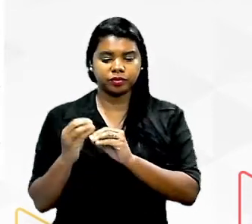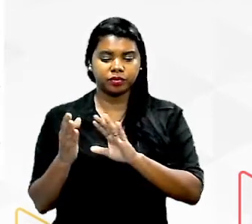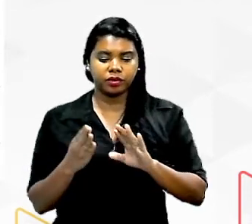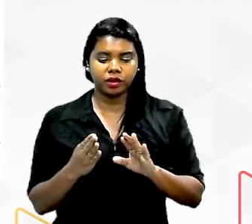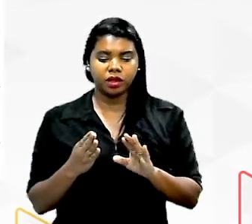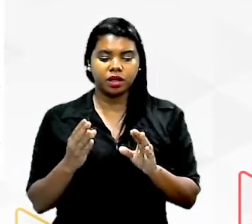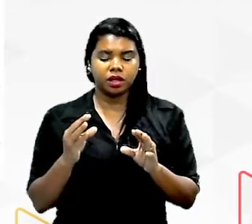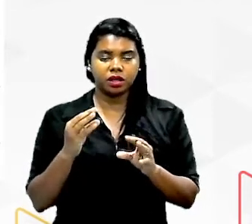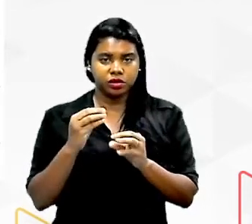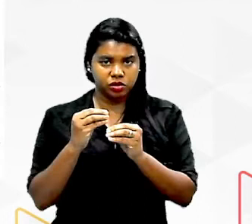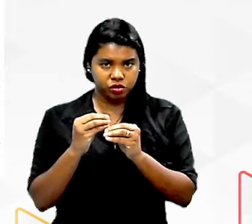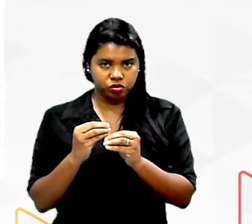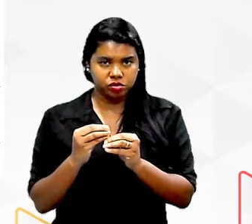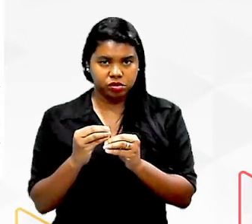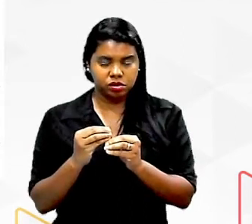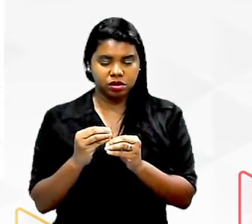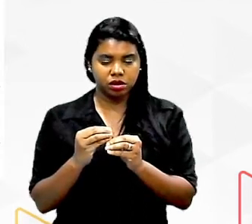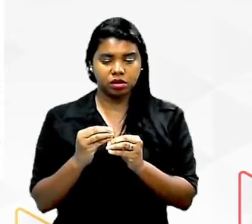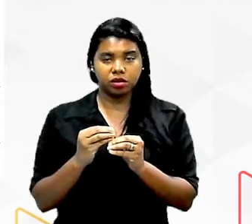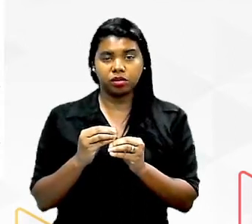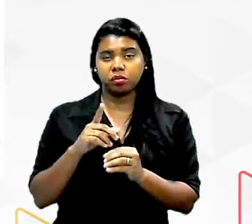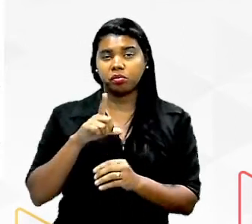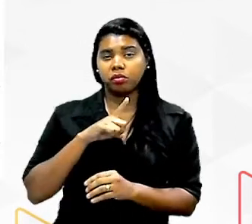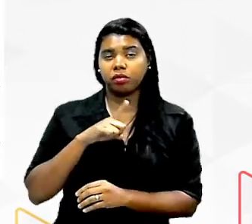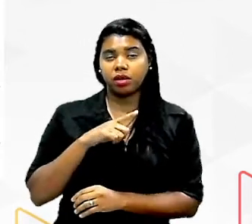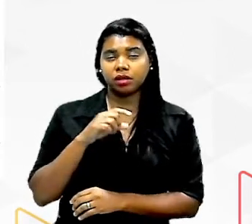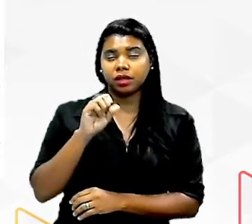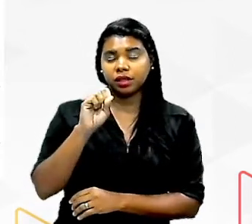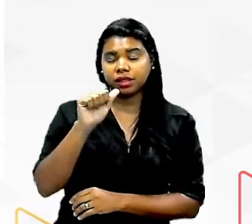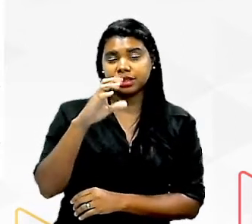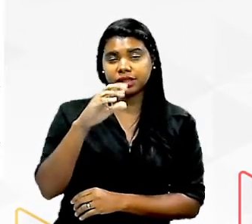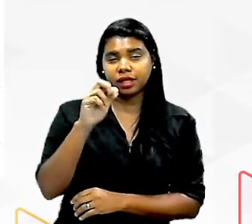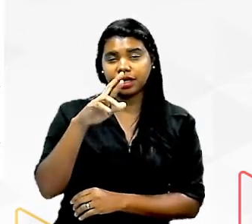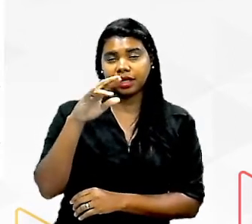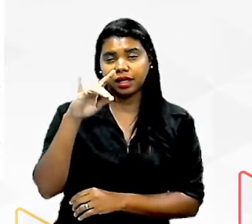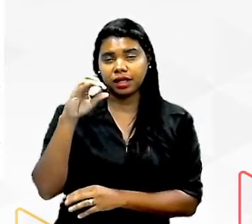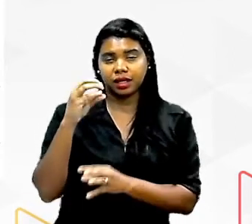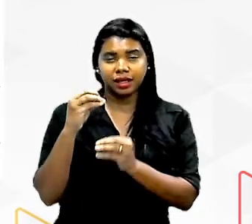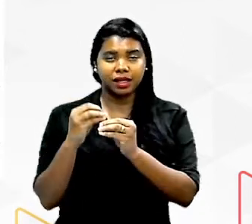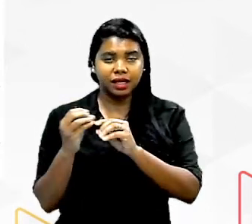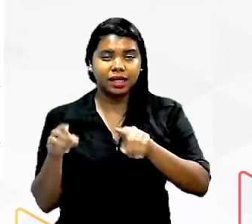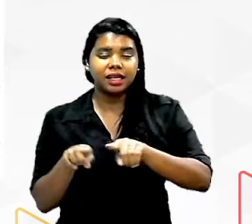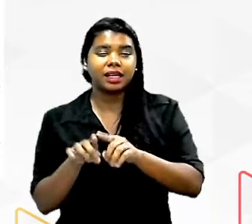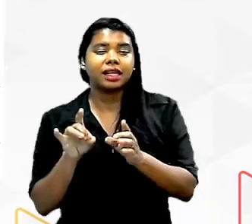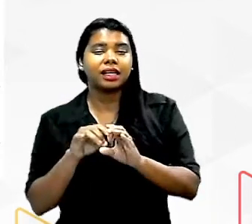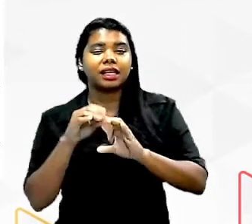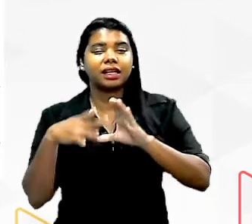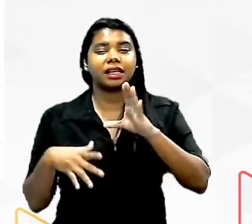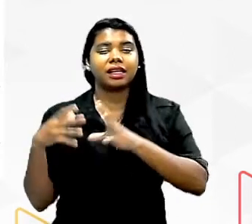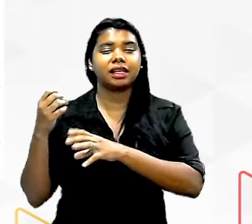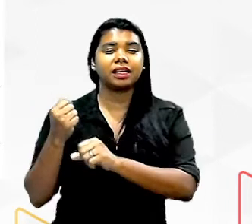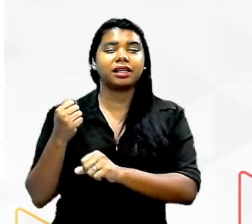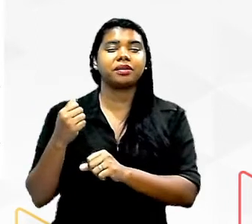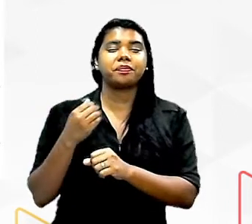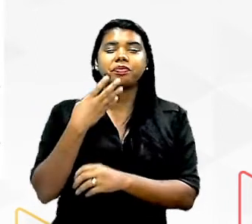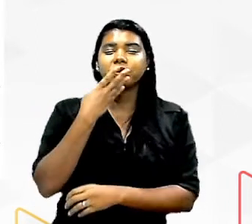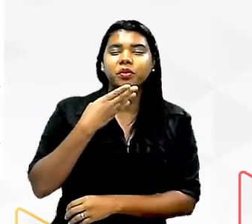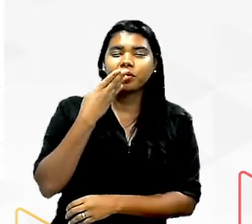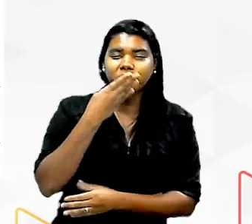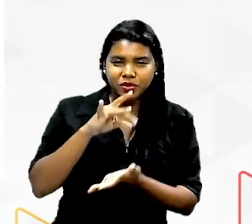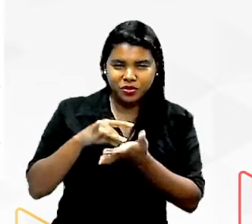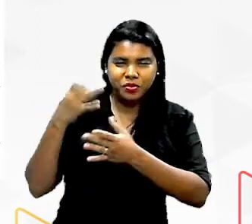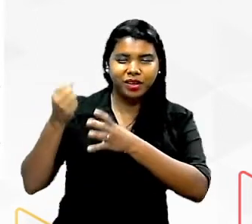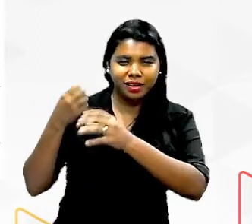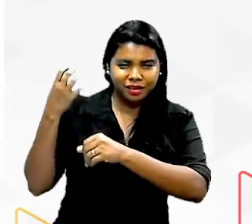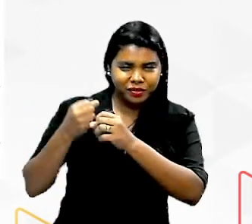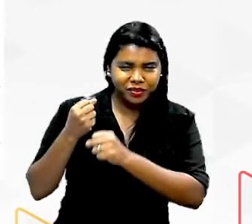ratos eu tenho a formação de um disacarídeo tá? a lactose é semelhante aquele açúcar presente no leite